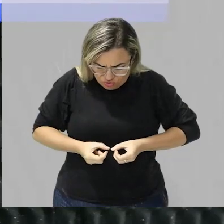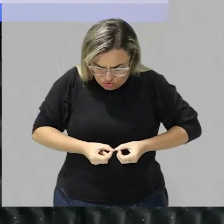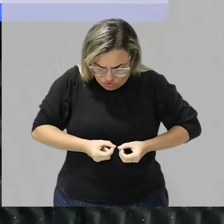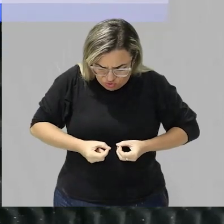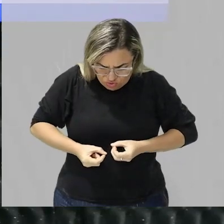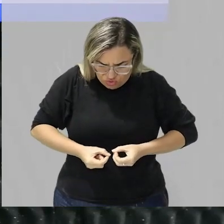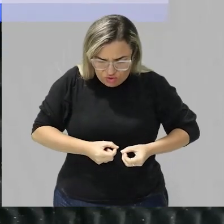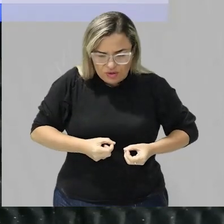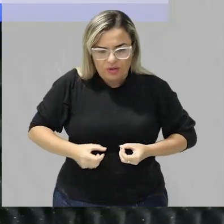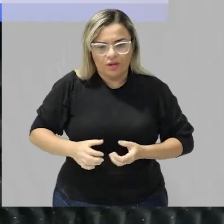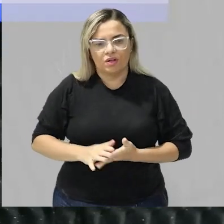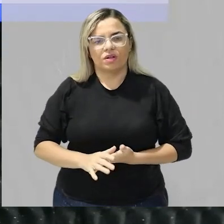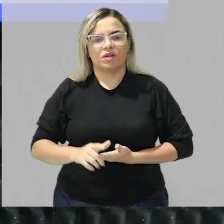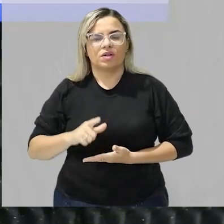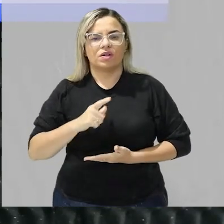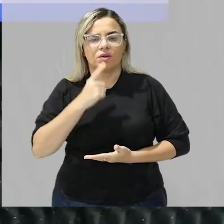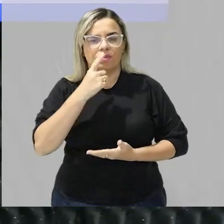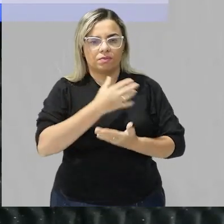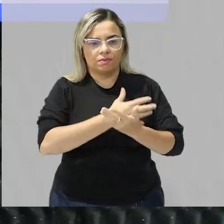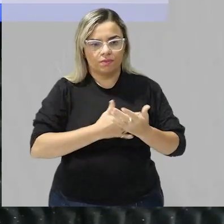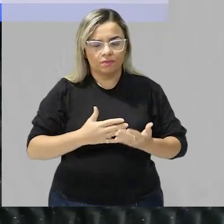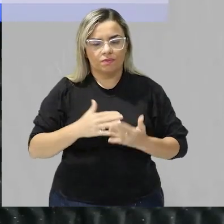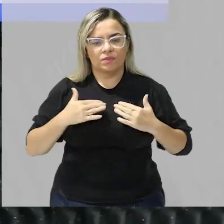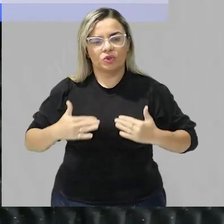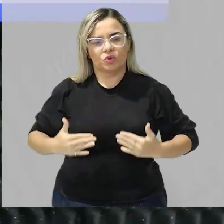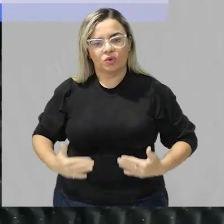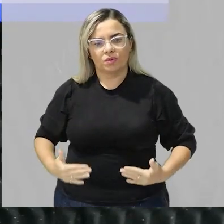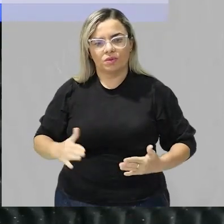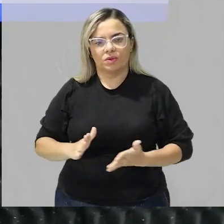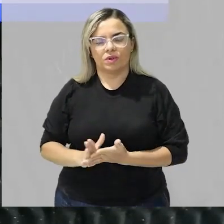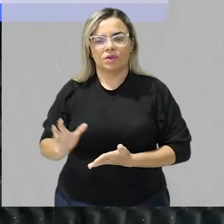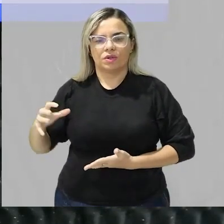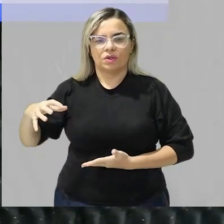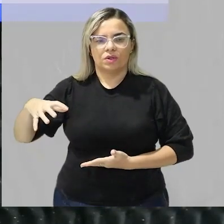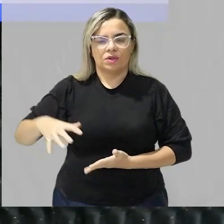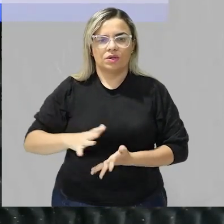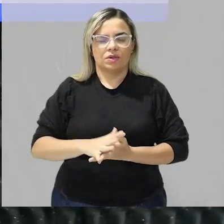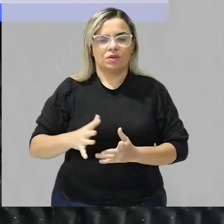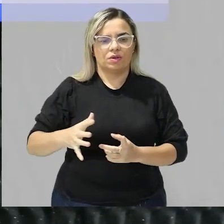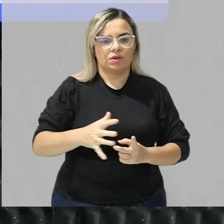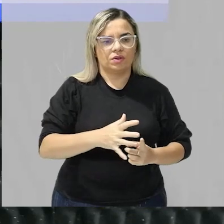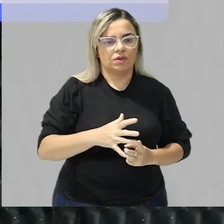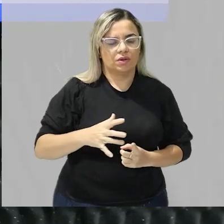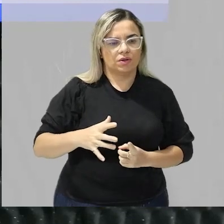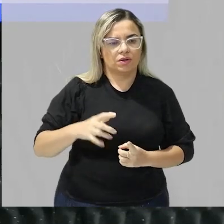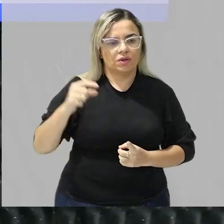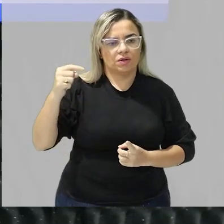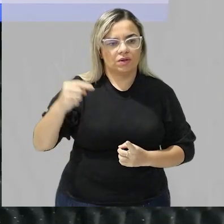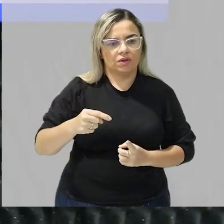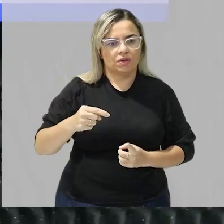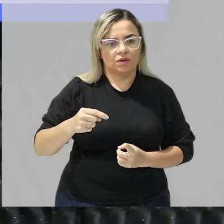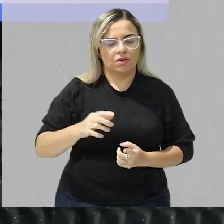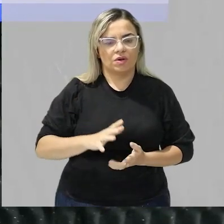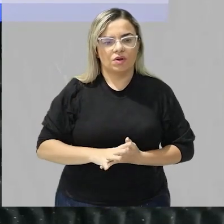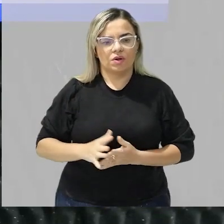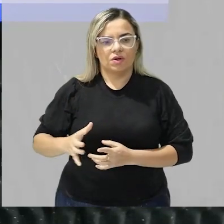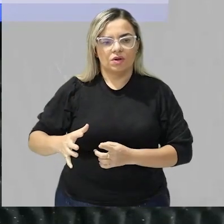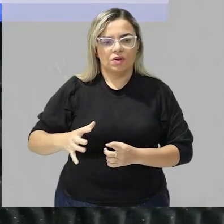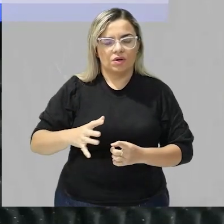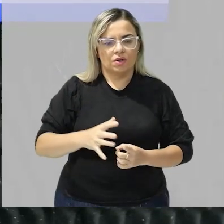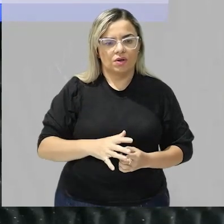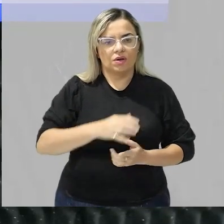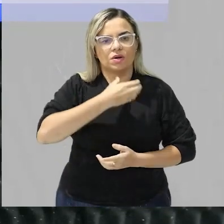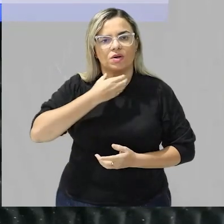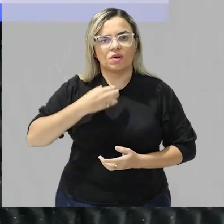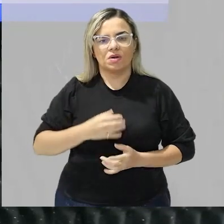então existem enzimas que vão atuar em locais específicos do sistema digestório e